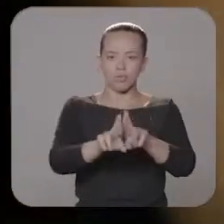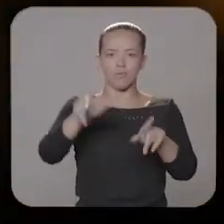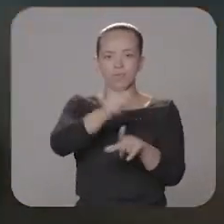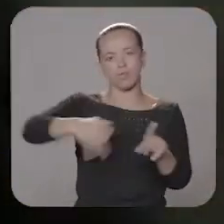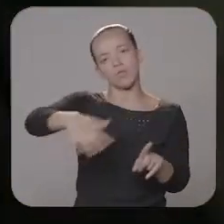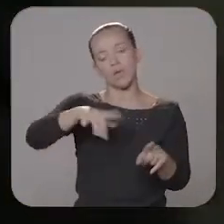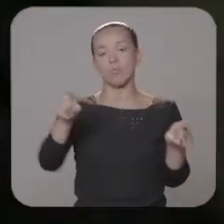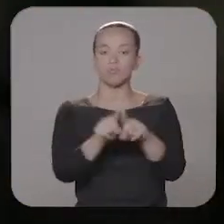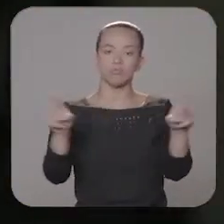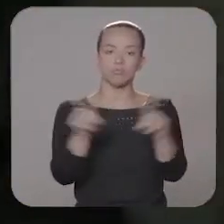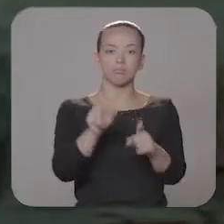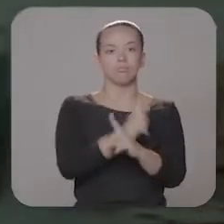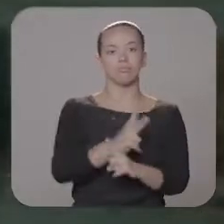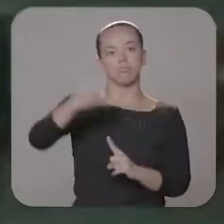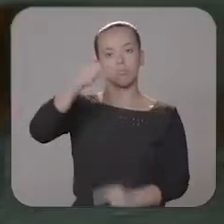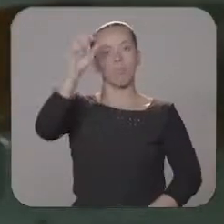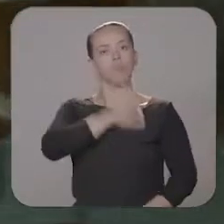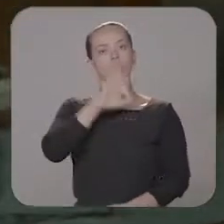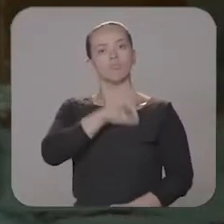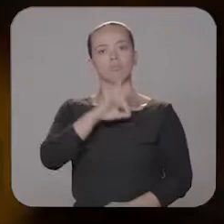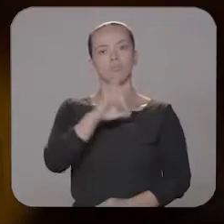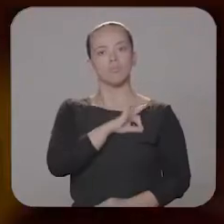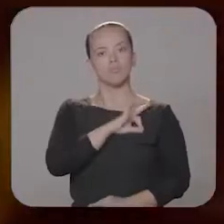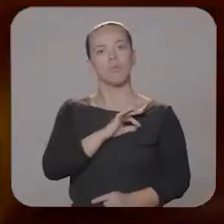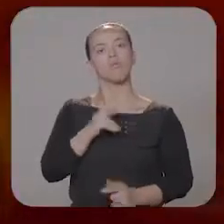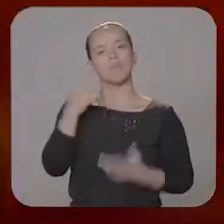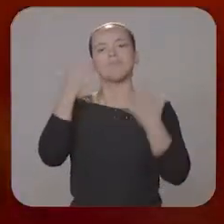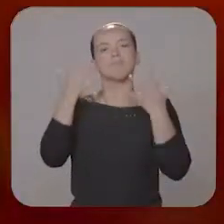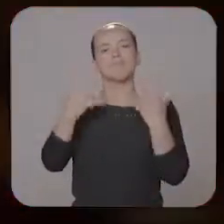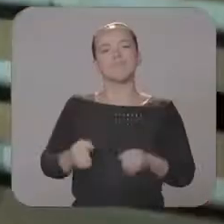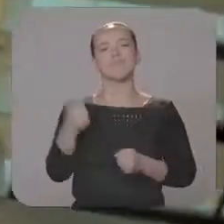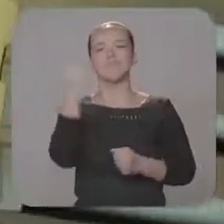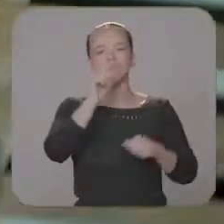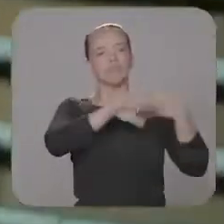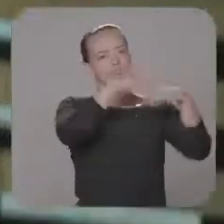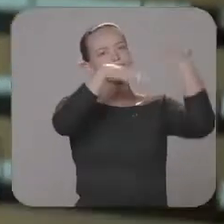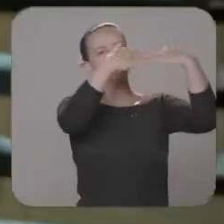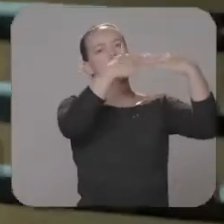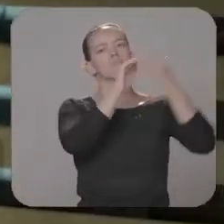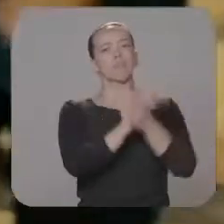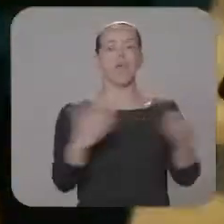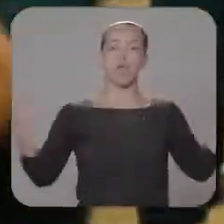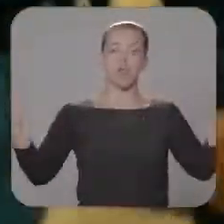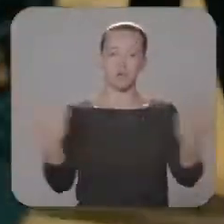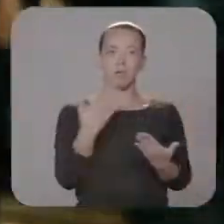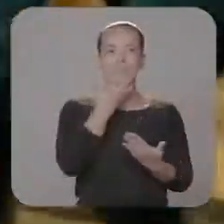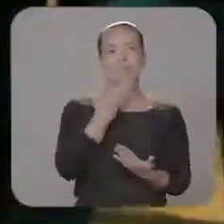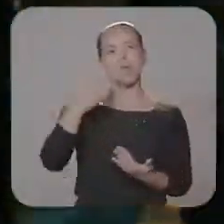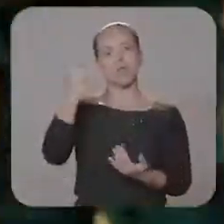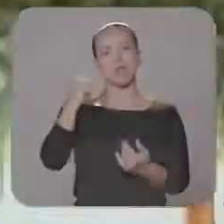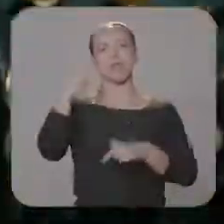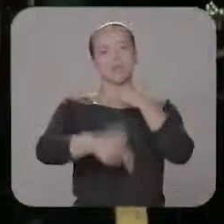desigualdades. É também a vitória dos policiais, que foram reconhecidos e progrediram na carreira e agora com